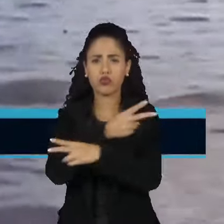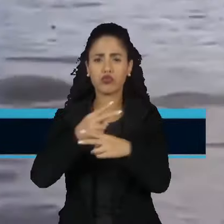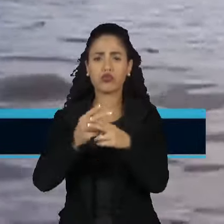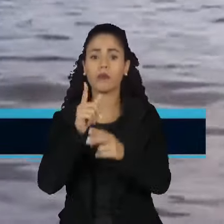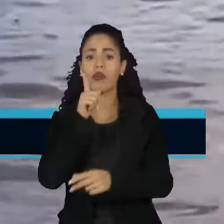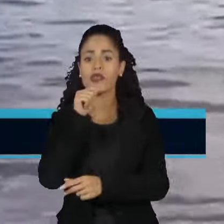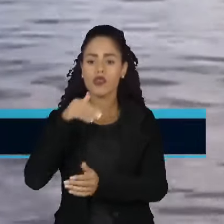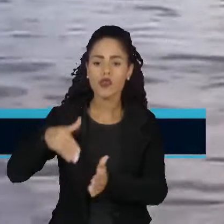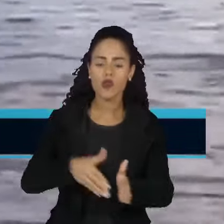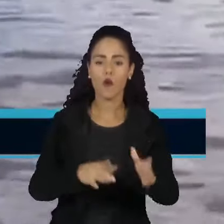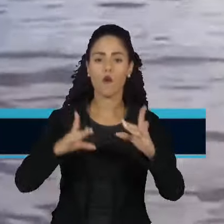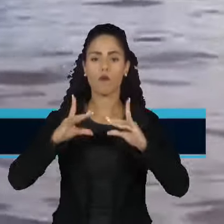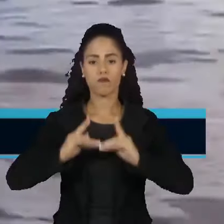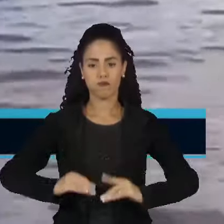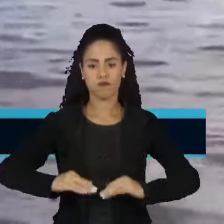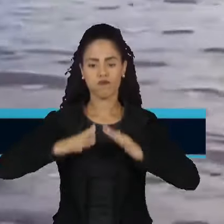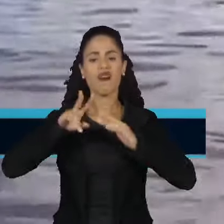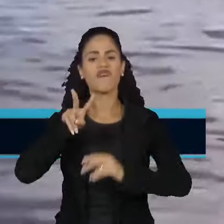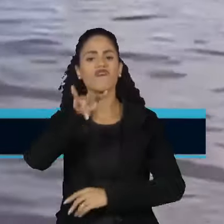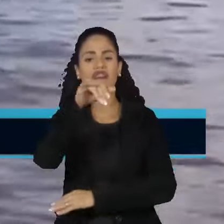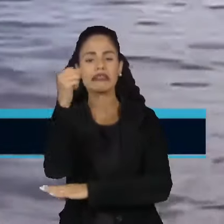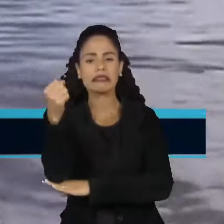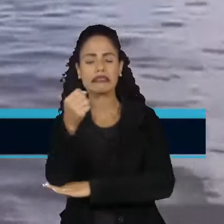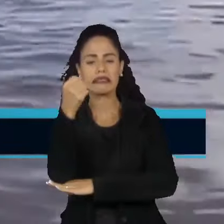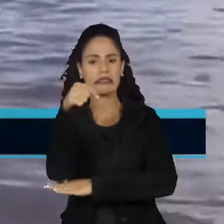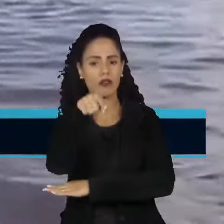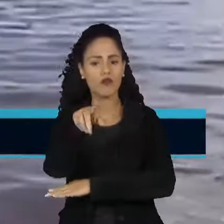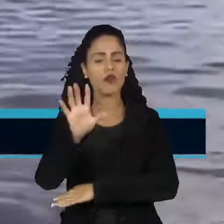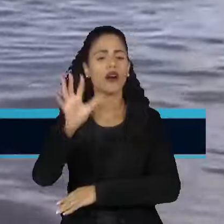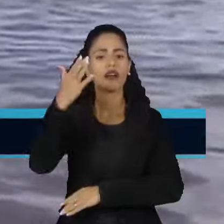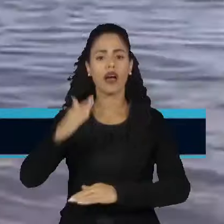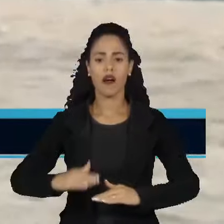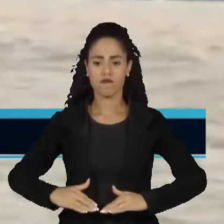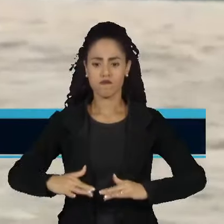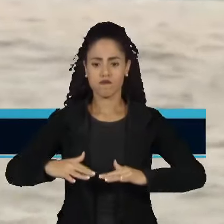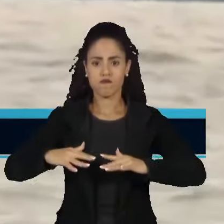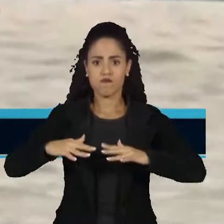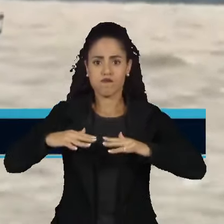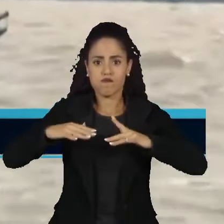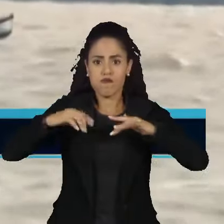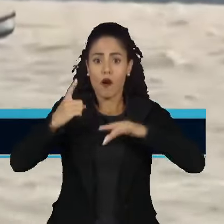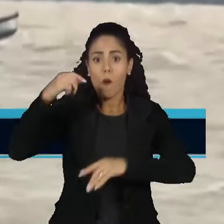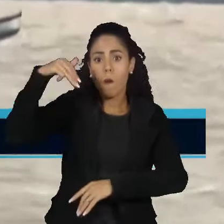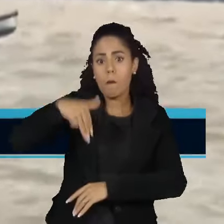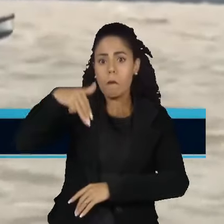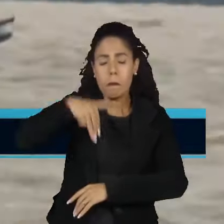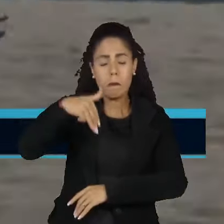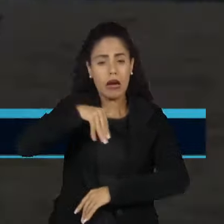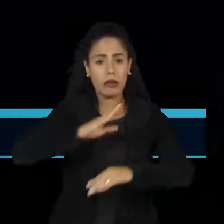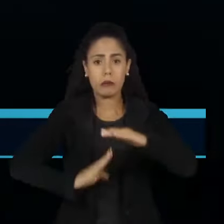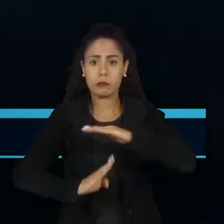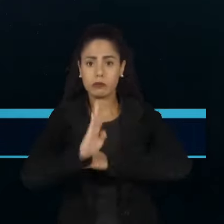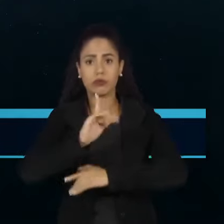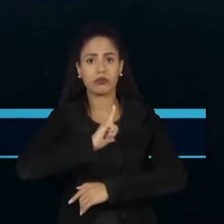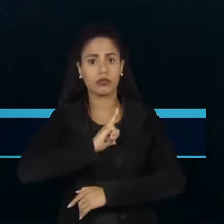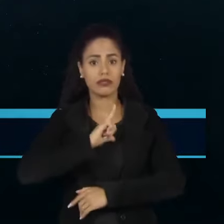Guaíba devem agravar ainda mais as cheias na região. A lagoa está um metro acima da cota de inundação.